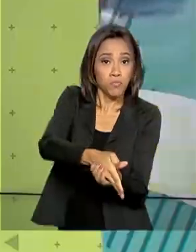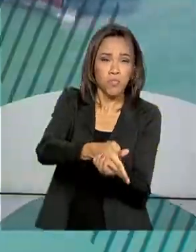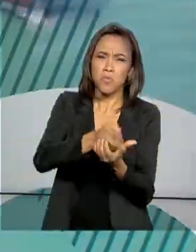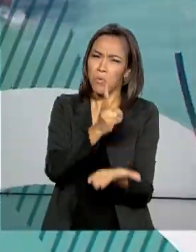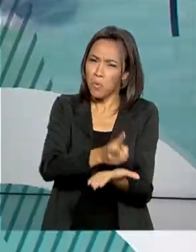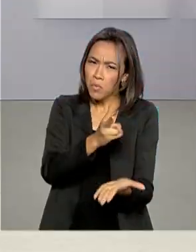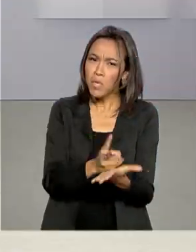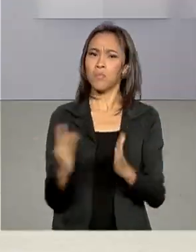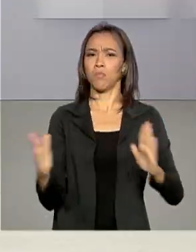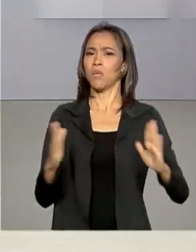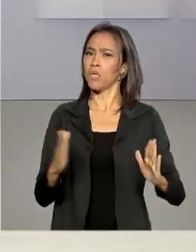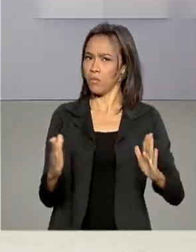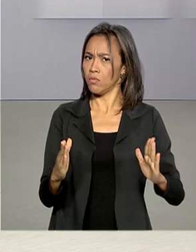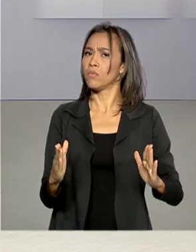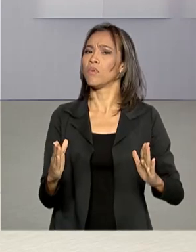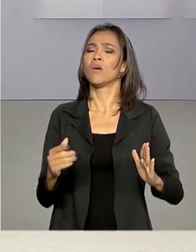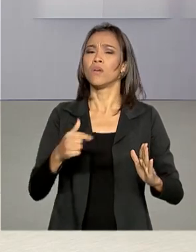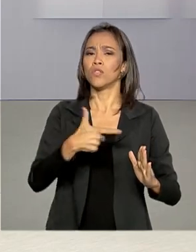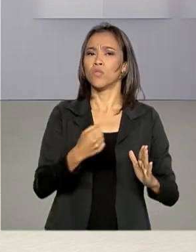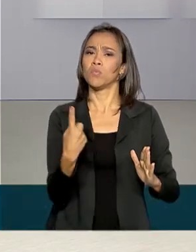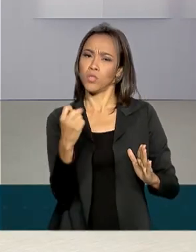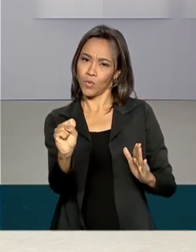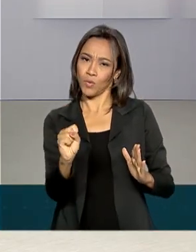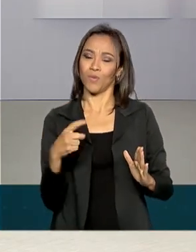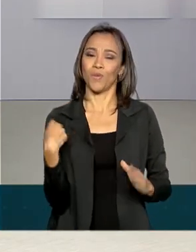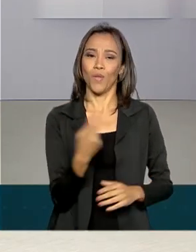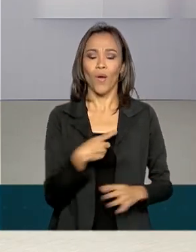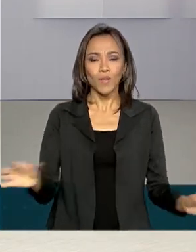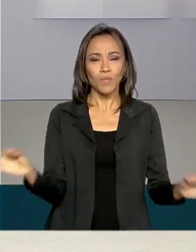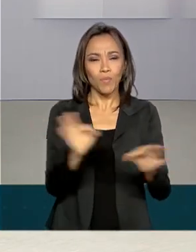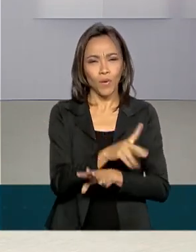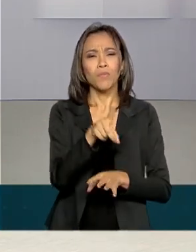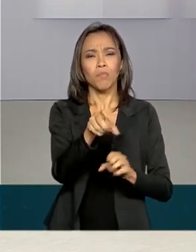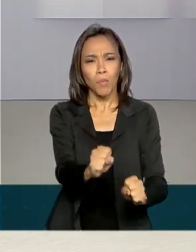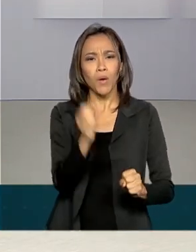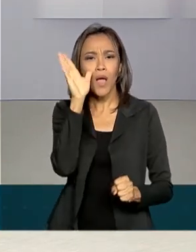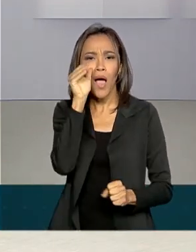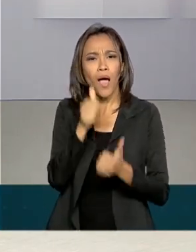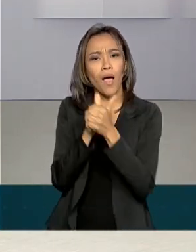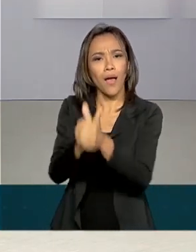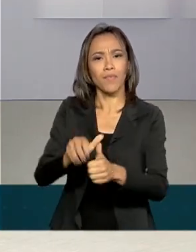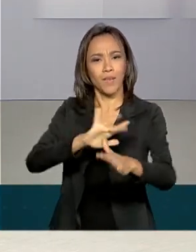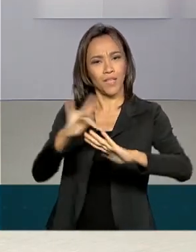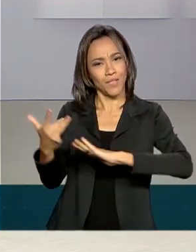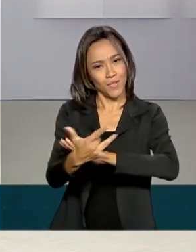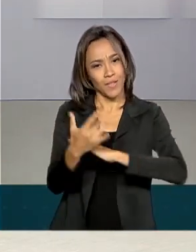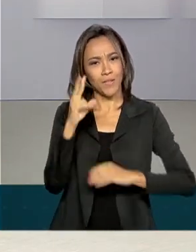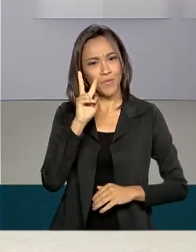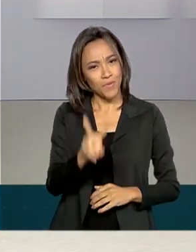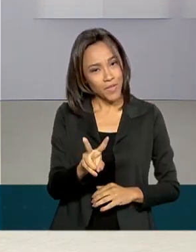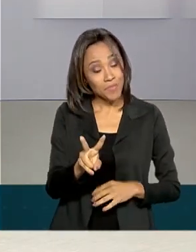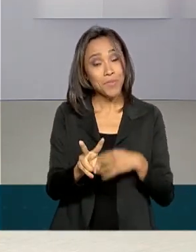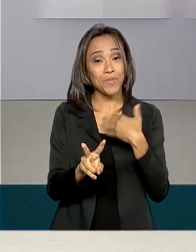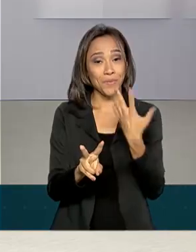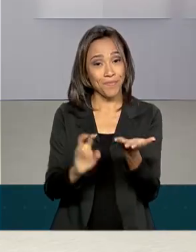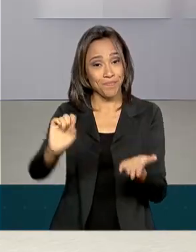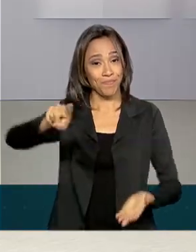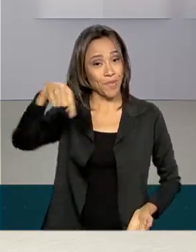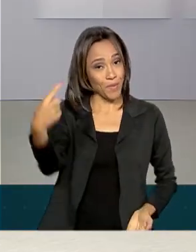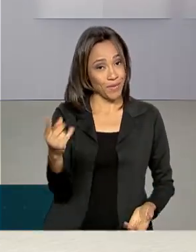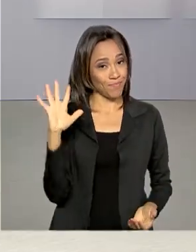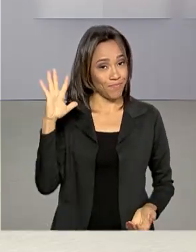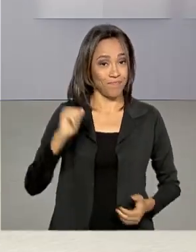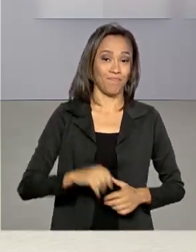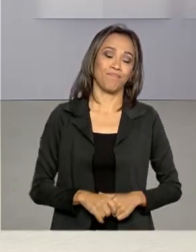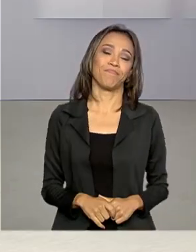2018. A gente fica por aqui. Você pode nos acompanhar também pelas redes sociais. Nos vemos então na próxima edição. Até